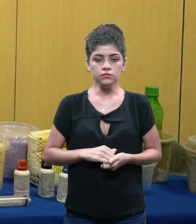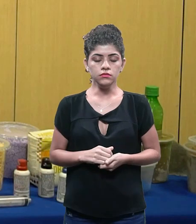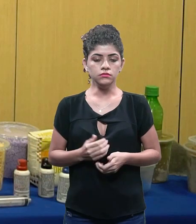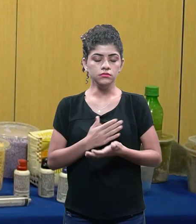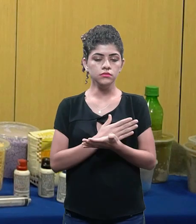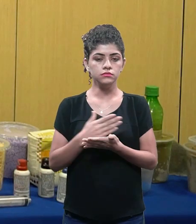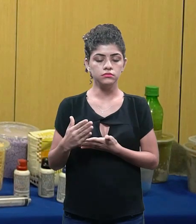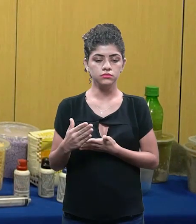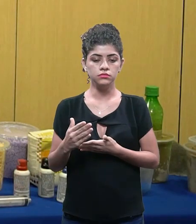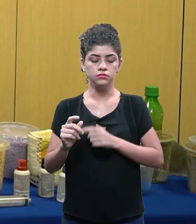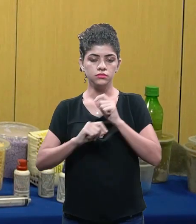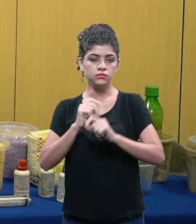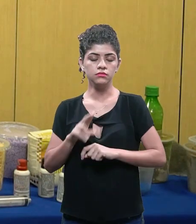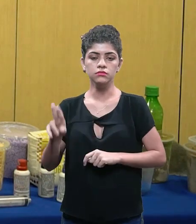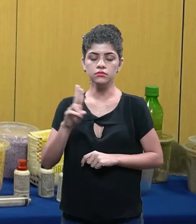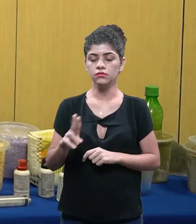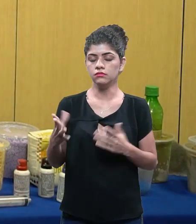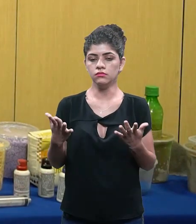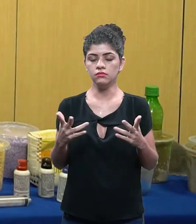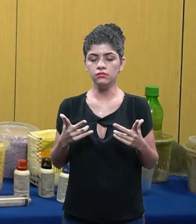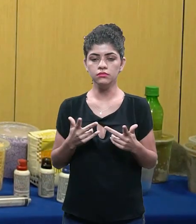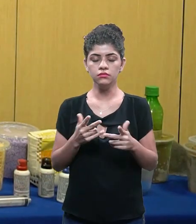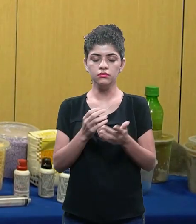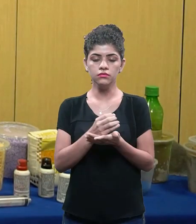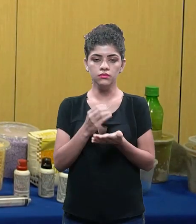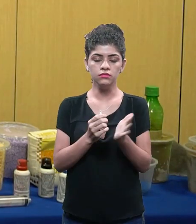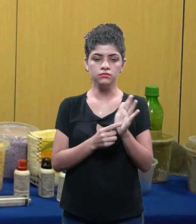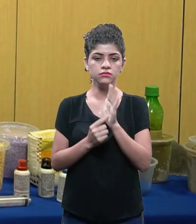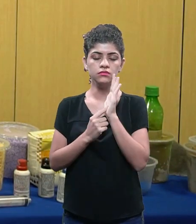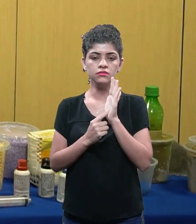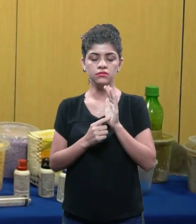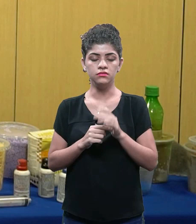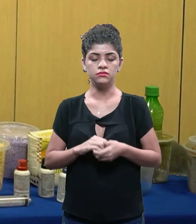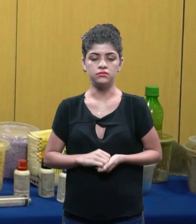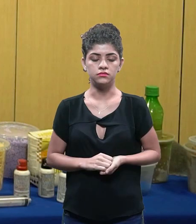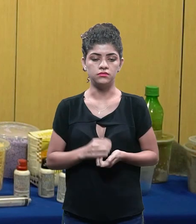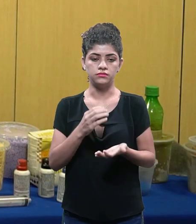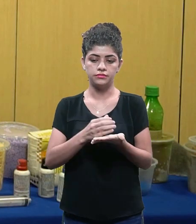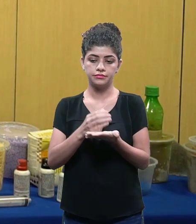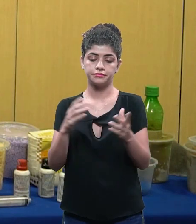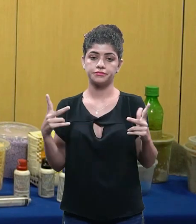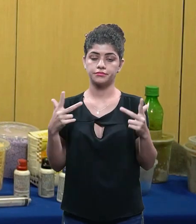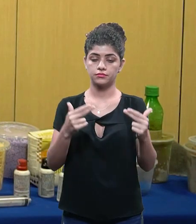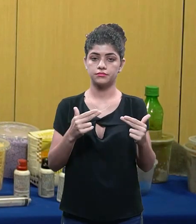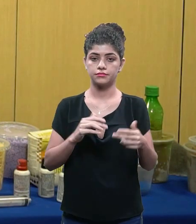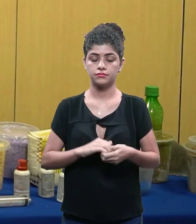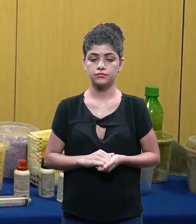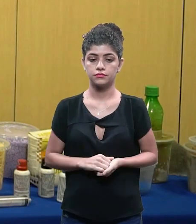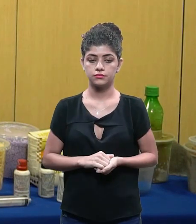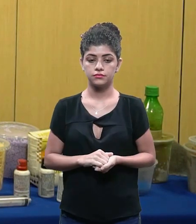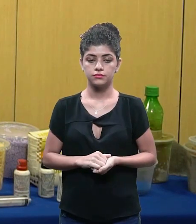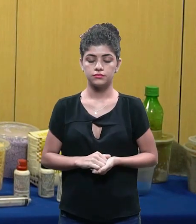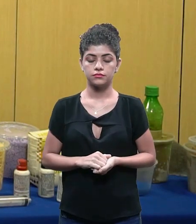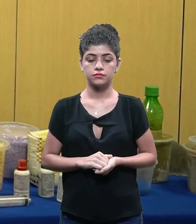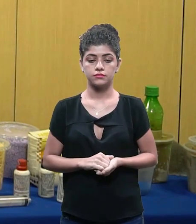melhor mas no começo eu posso fazer tudo isso usando elementos de proporções como eu mostrei pra vocês potes iguais e